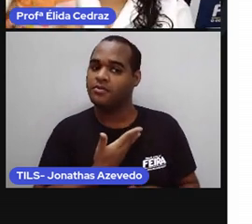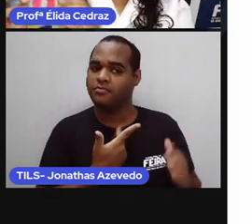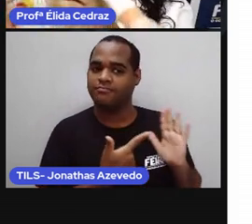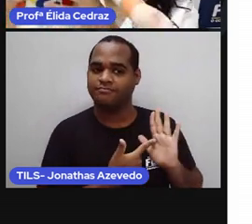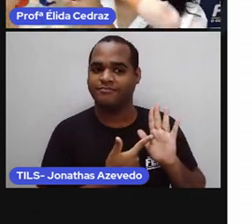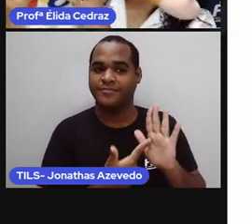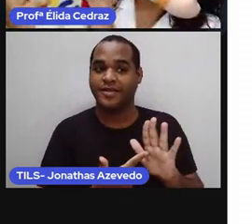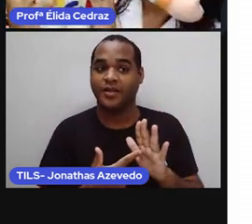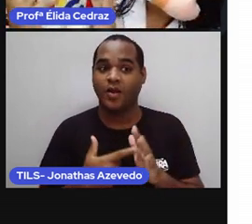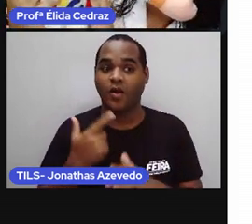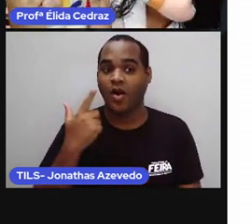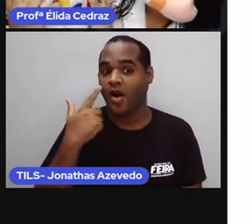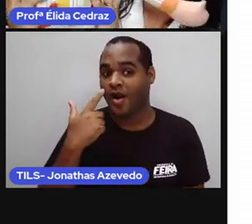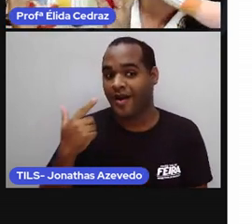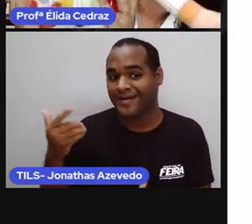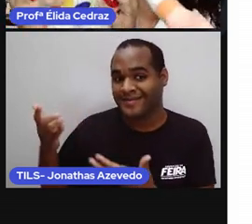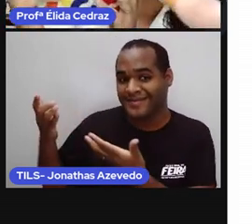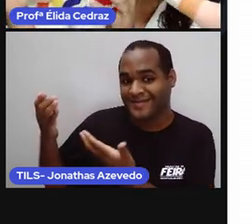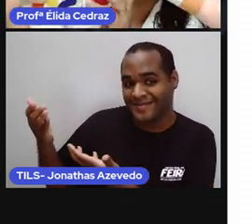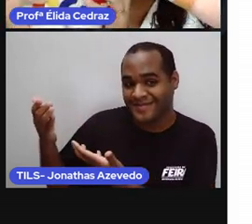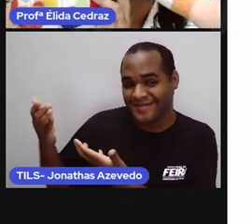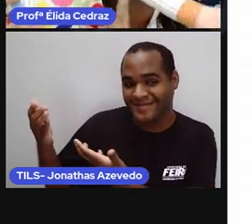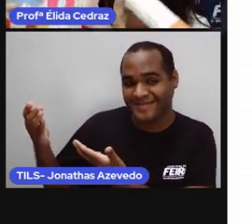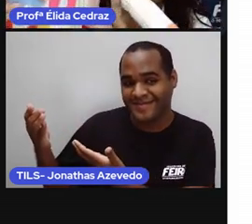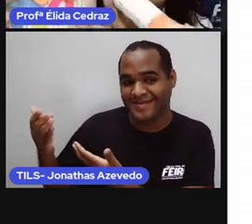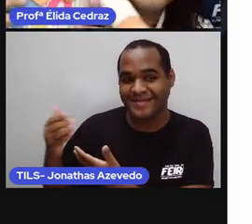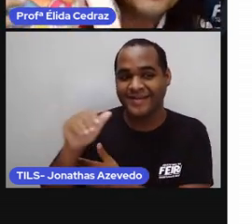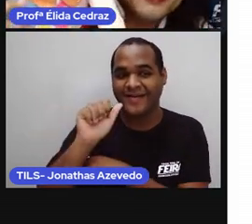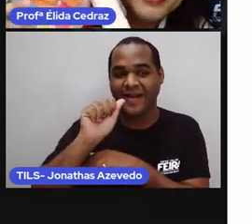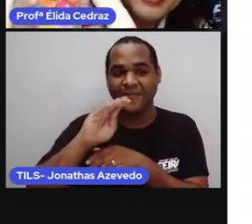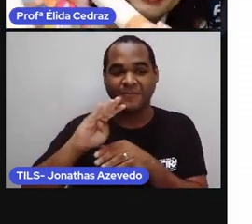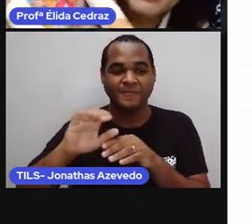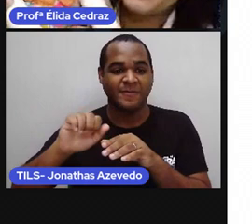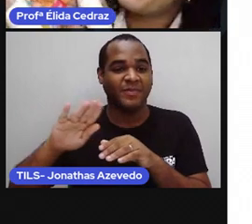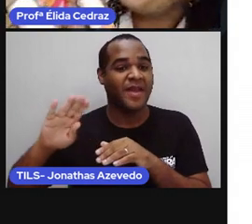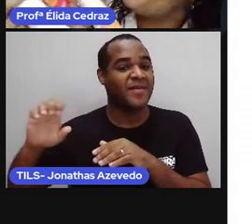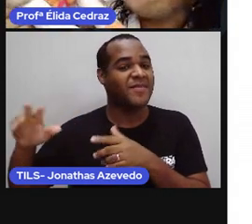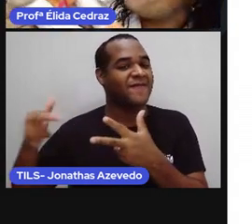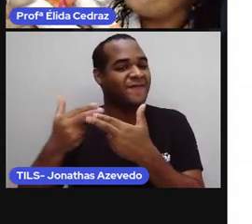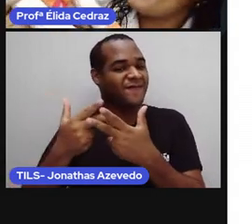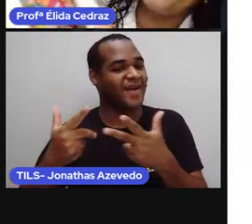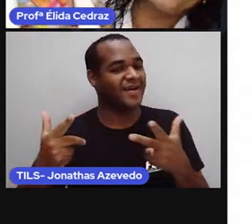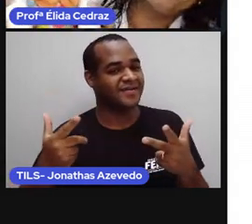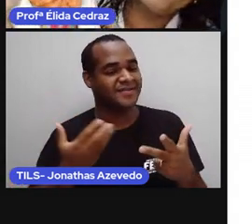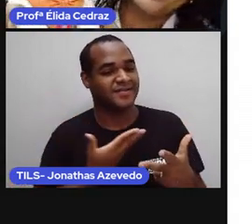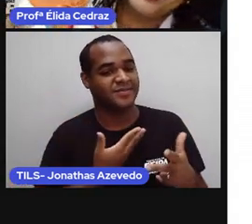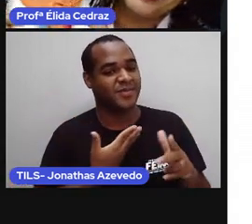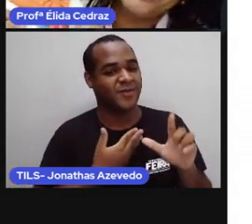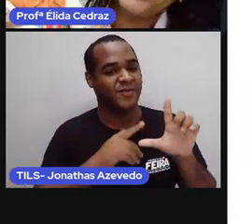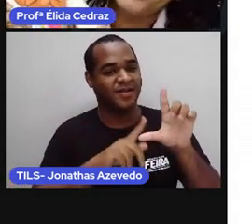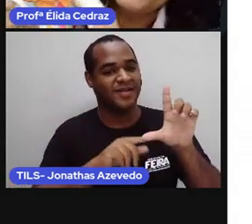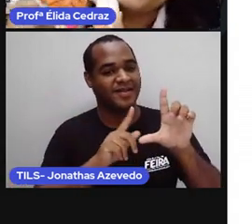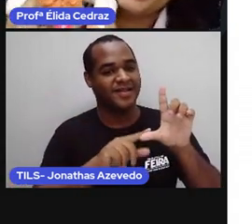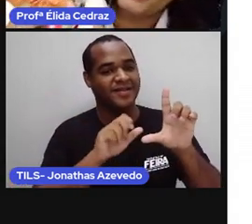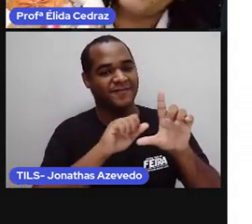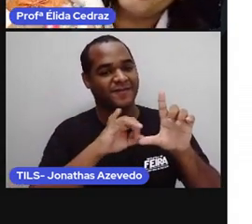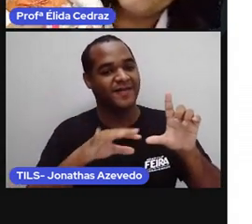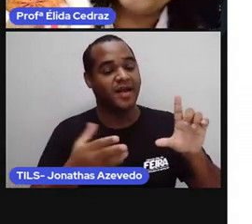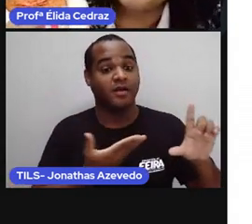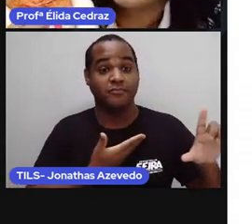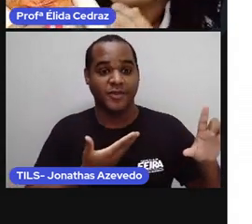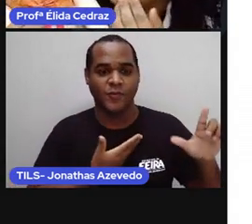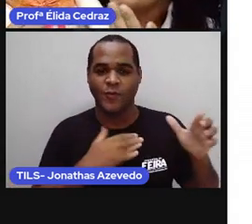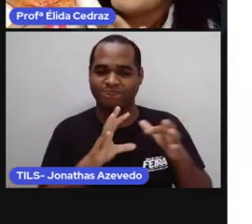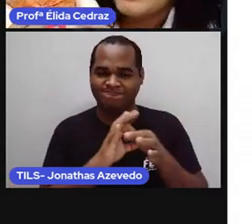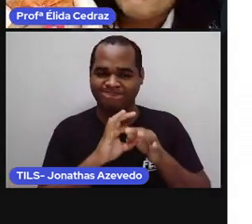vocês, o senhor alfabeto. Esse é o meu amigo que vai ficar conosco na aula.